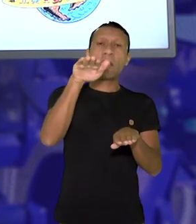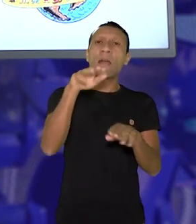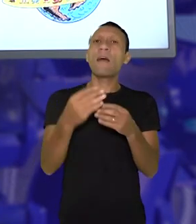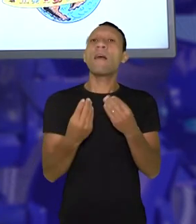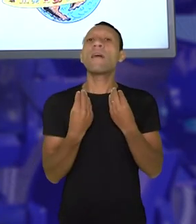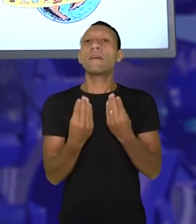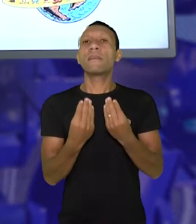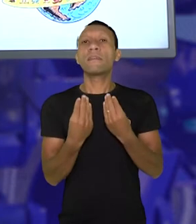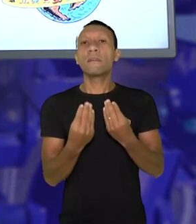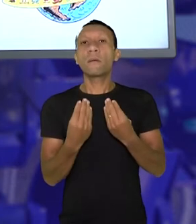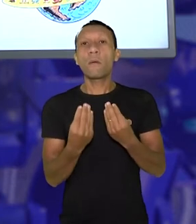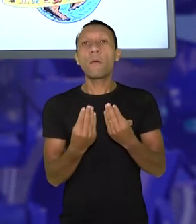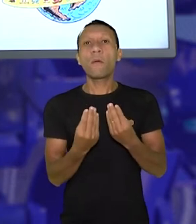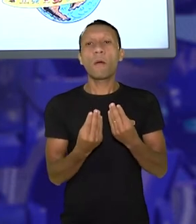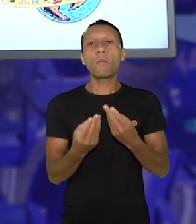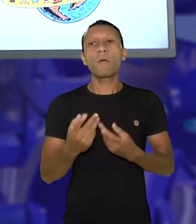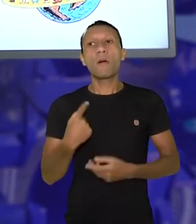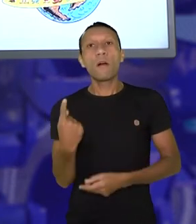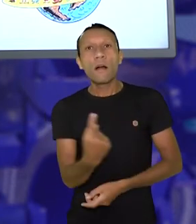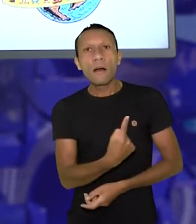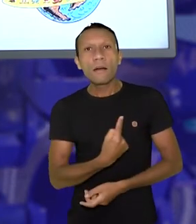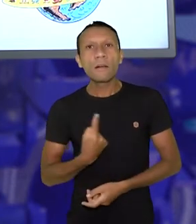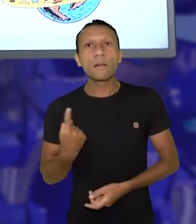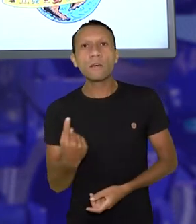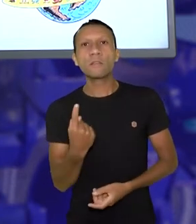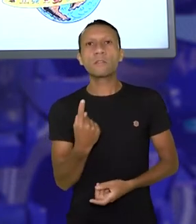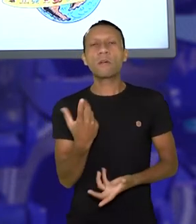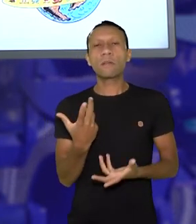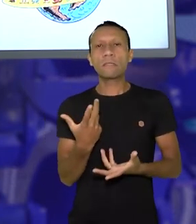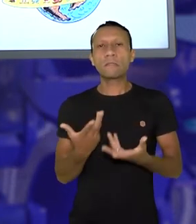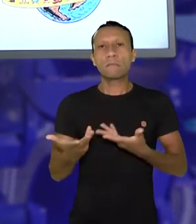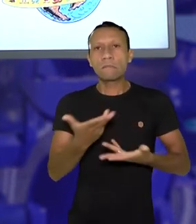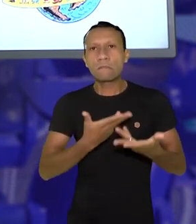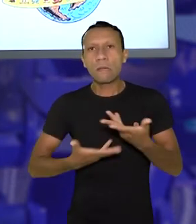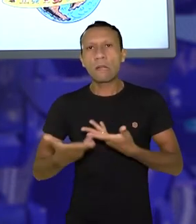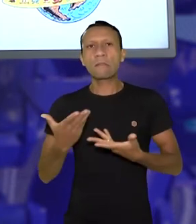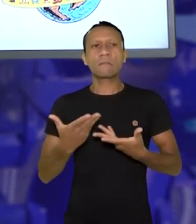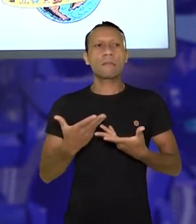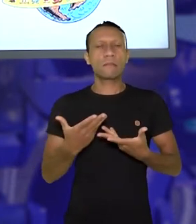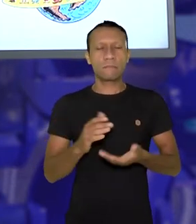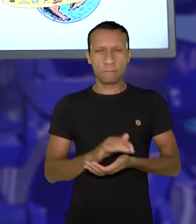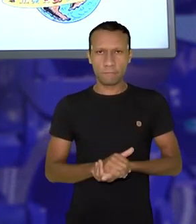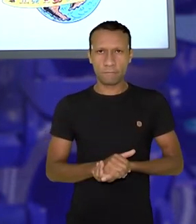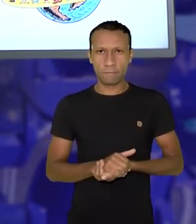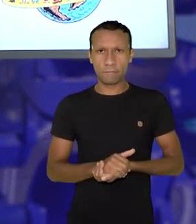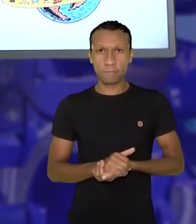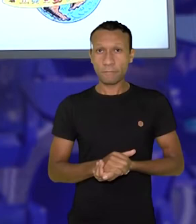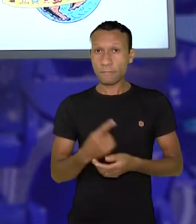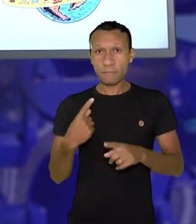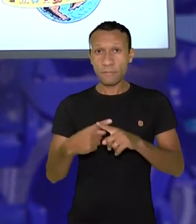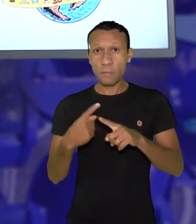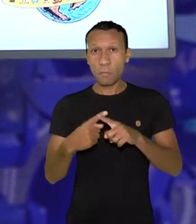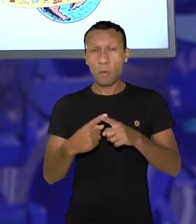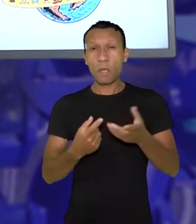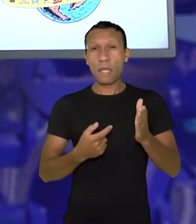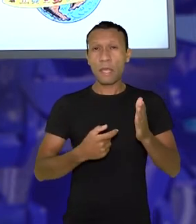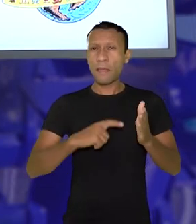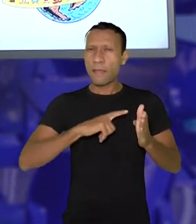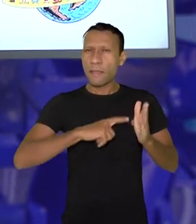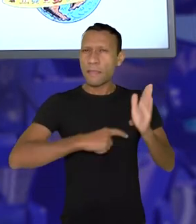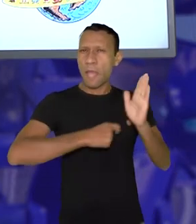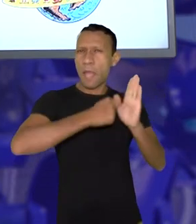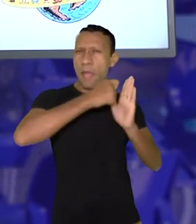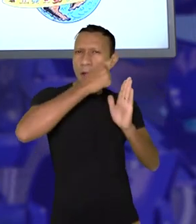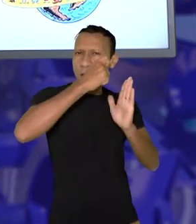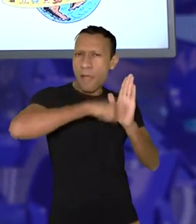como é que nós vamos fazer para combater a desigualdade social? O neoliberalismo, ele traz a ideia que eu tenho que diminuir impostos,